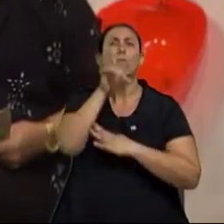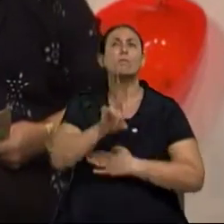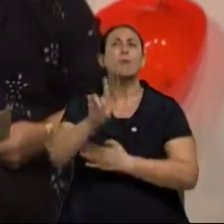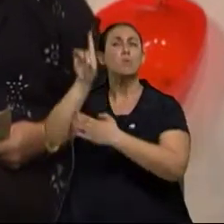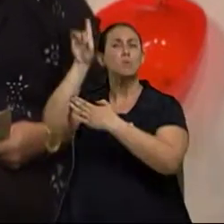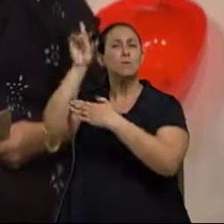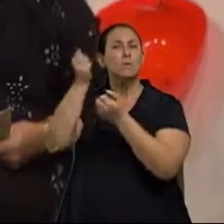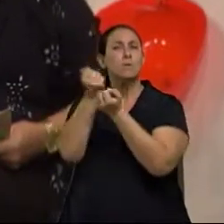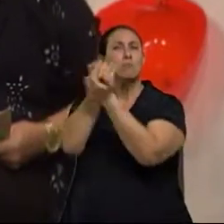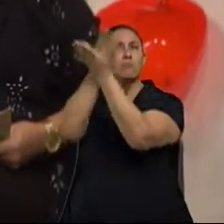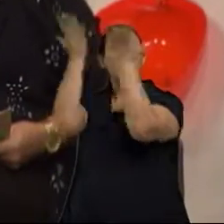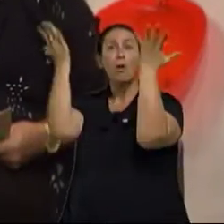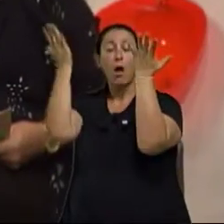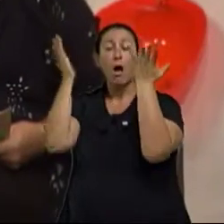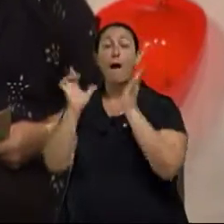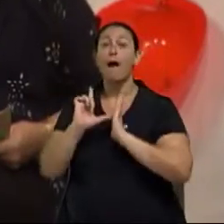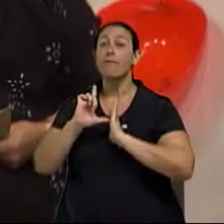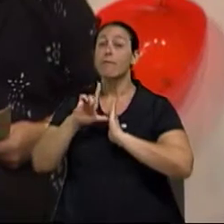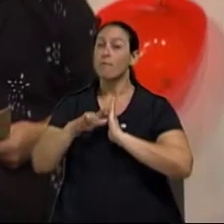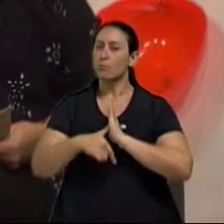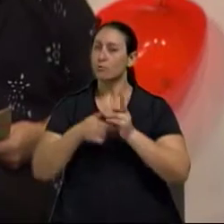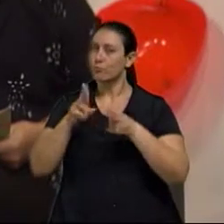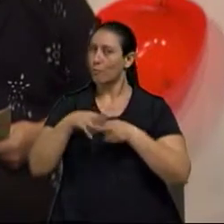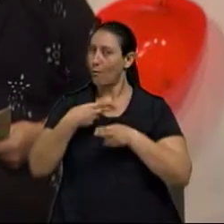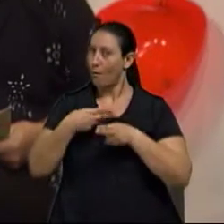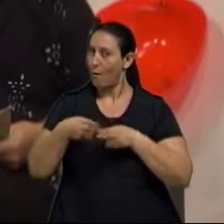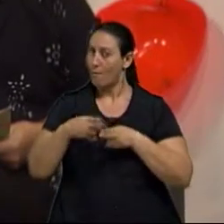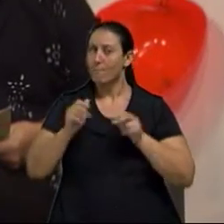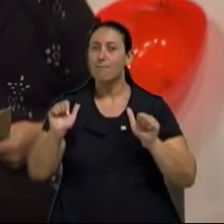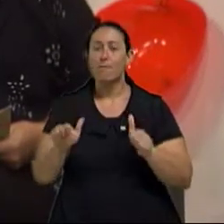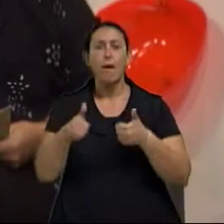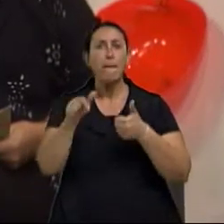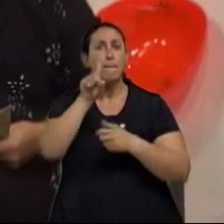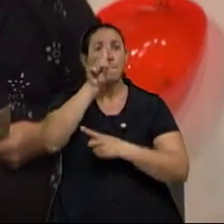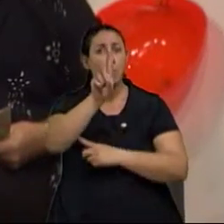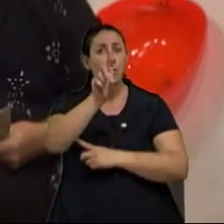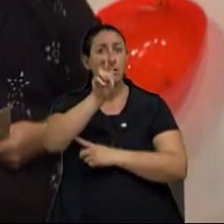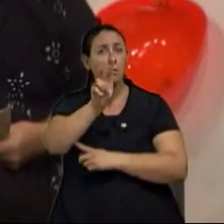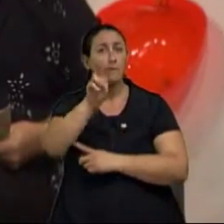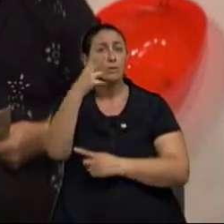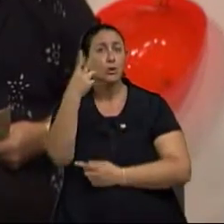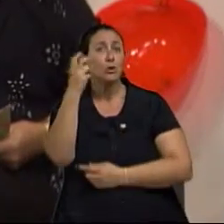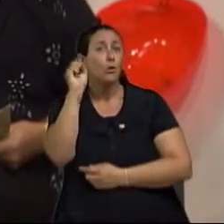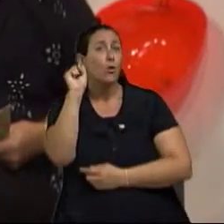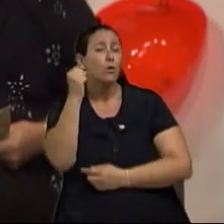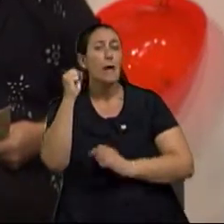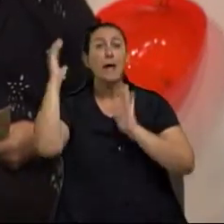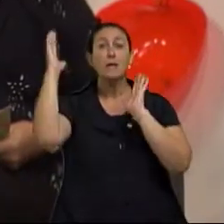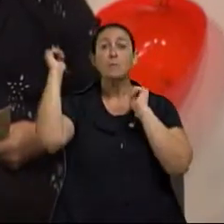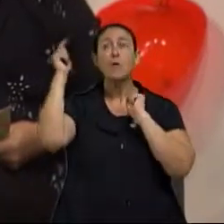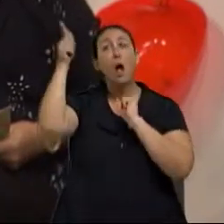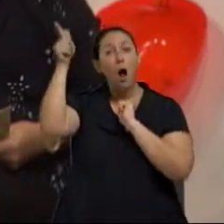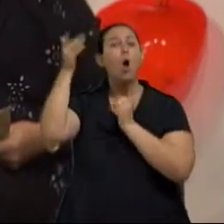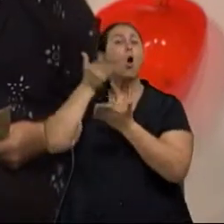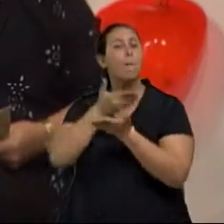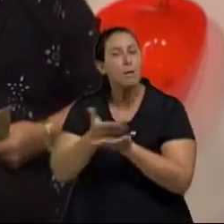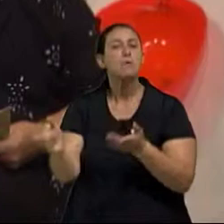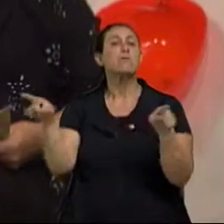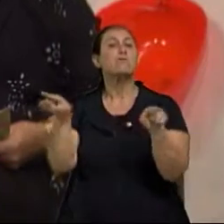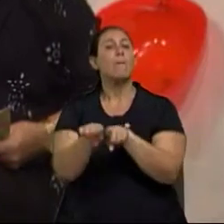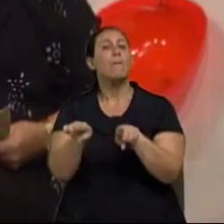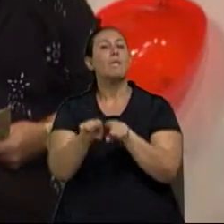tempo, o chocolate foi sendo aprimorado e em 1528, a Espanha passa a produzir essa